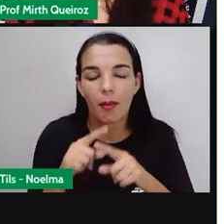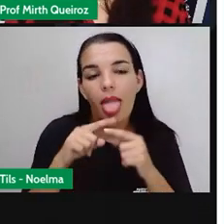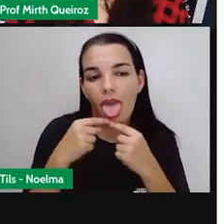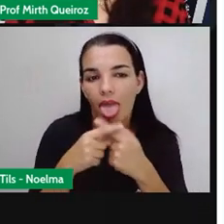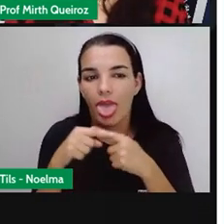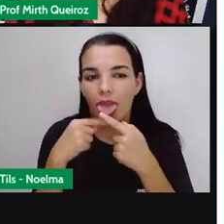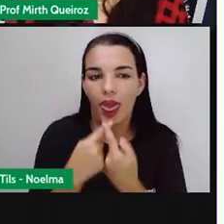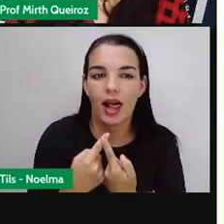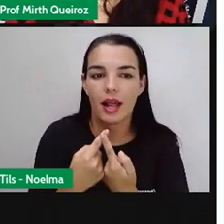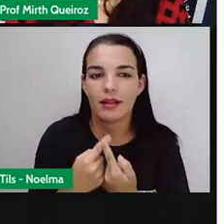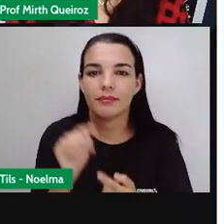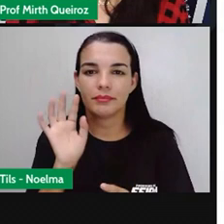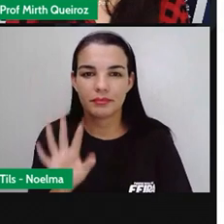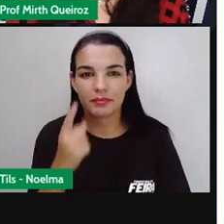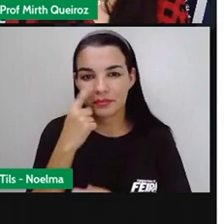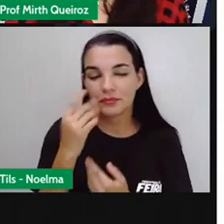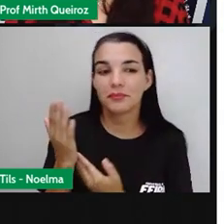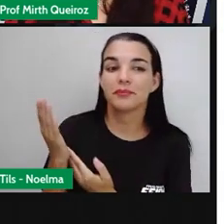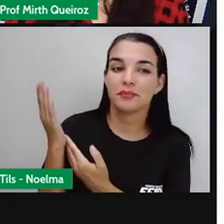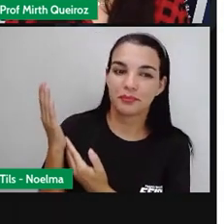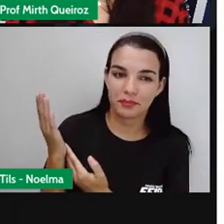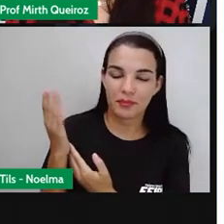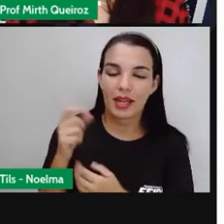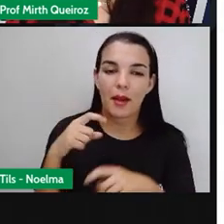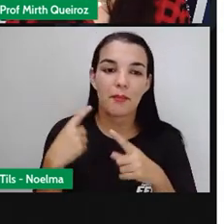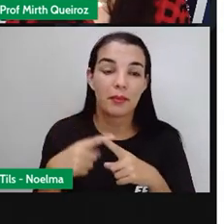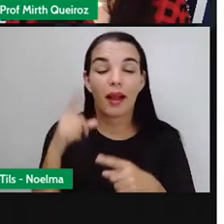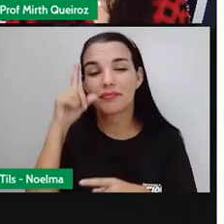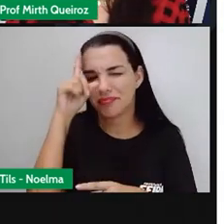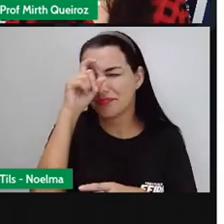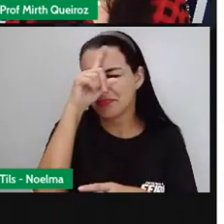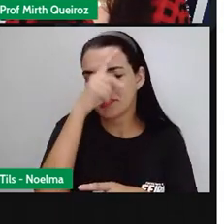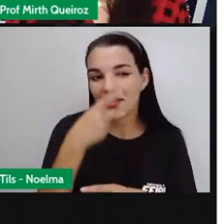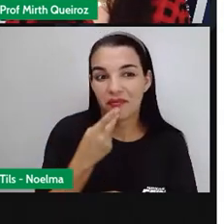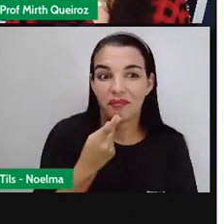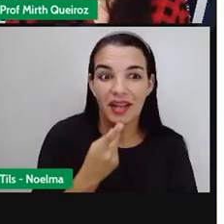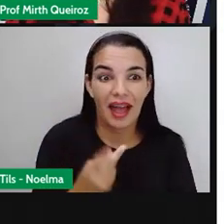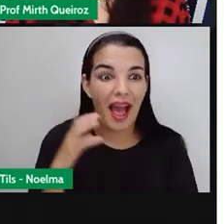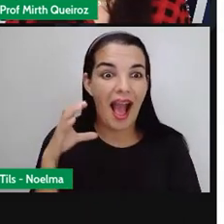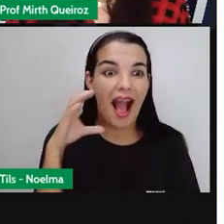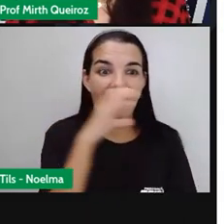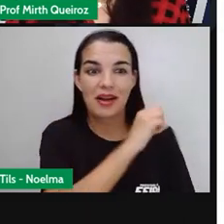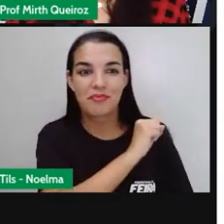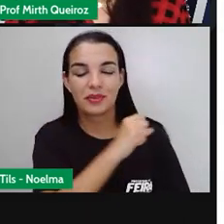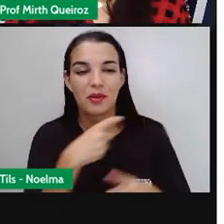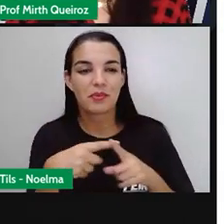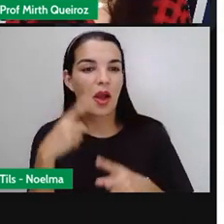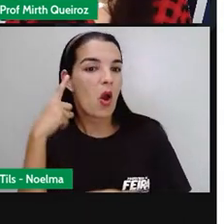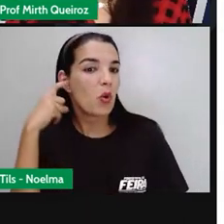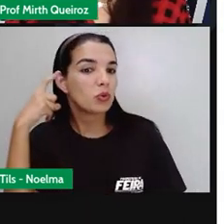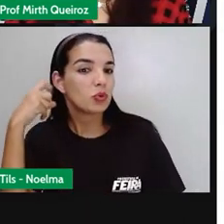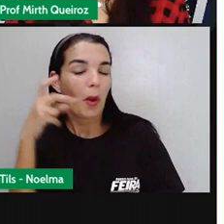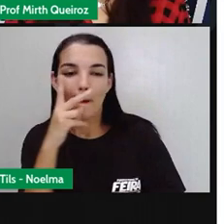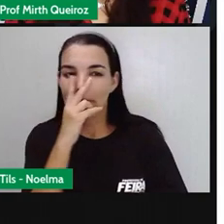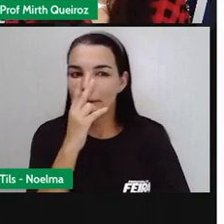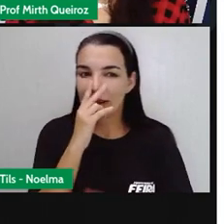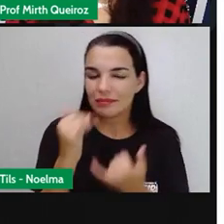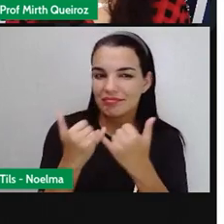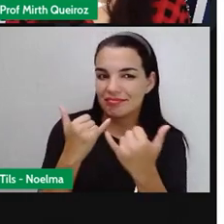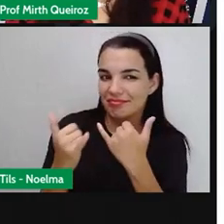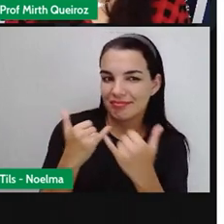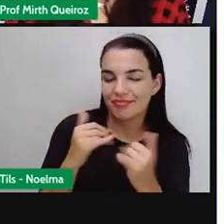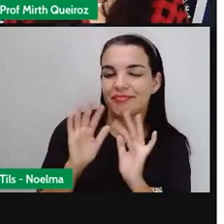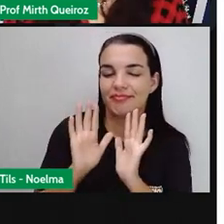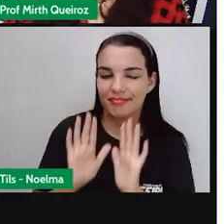exemplos, né? E chama-se trava-língua justamente por isso, por ser tão difícil de pronunciar, por ter sons parecidos, que parece que trava